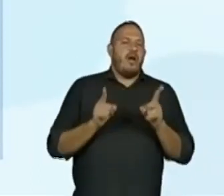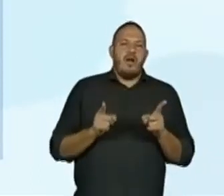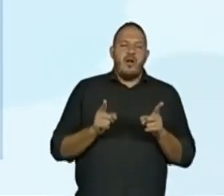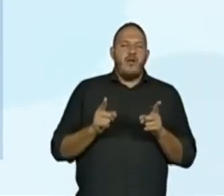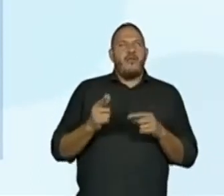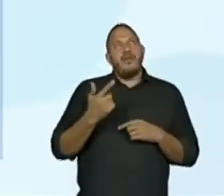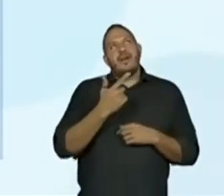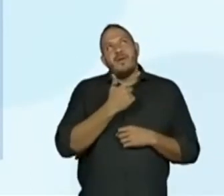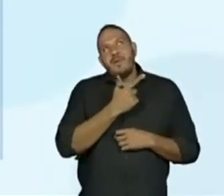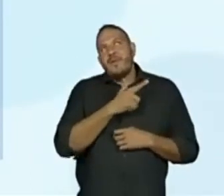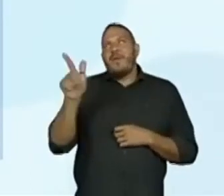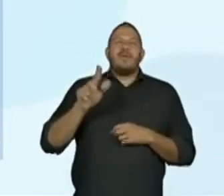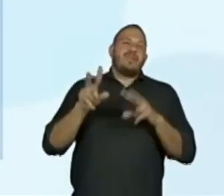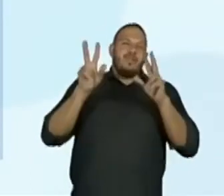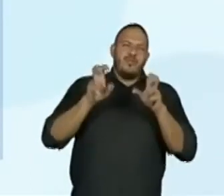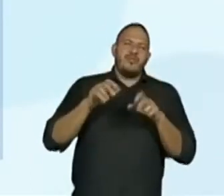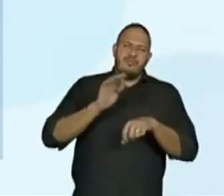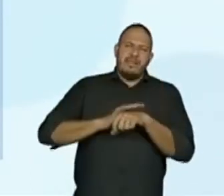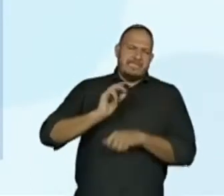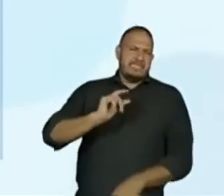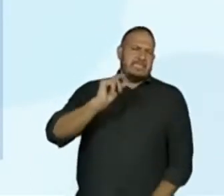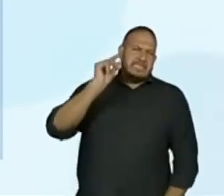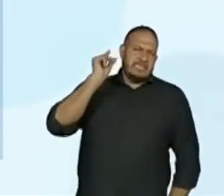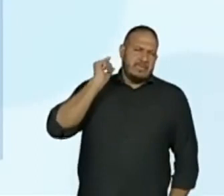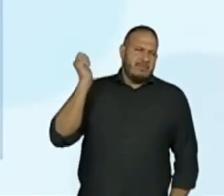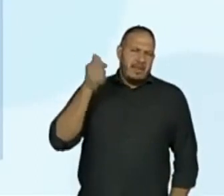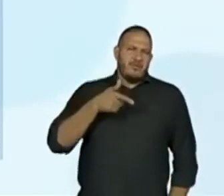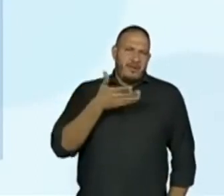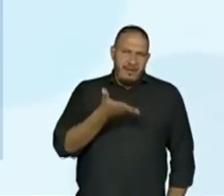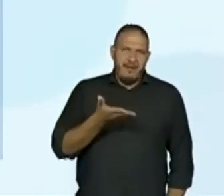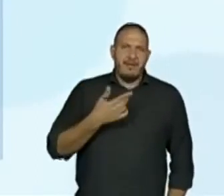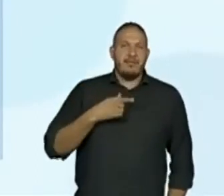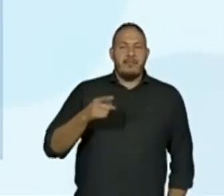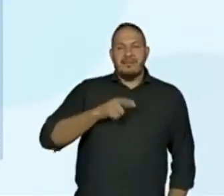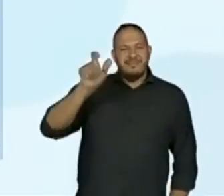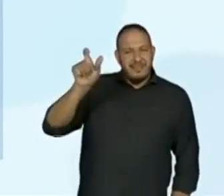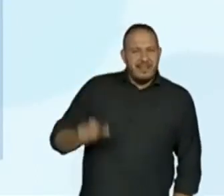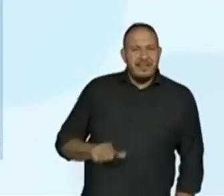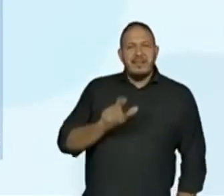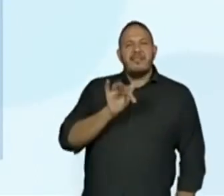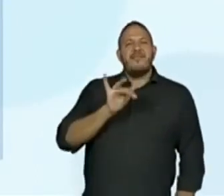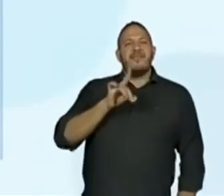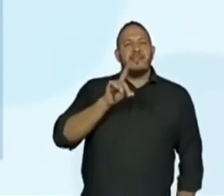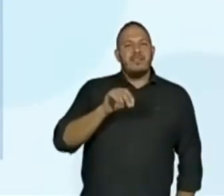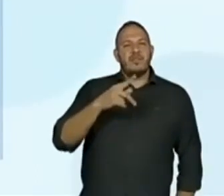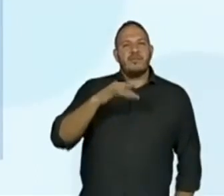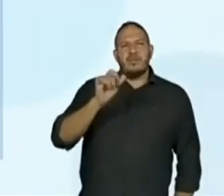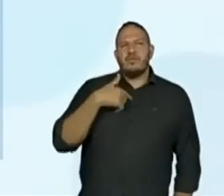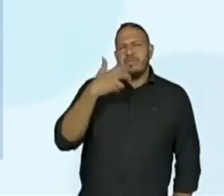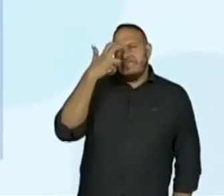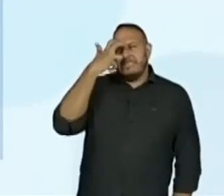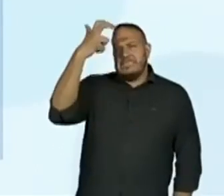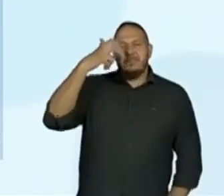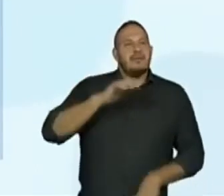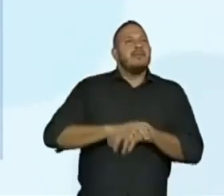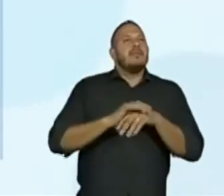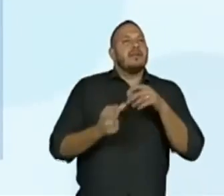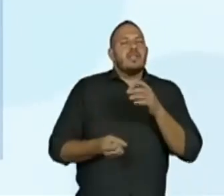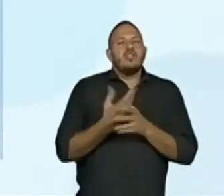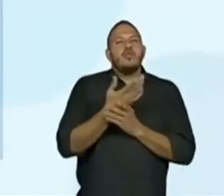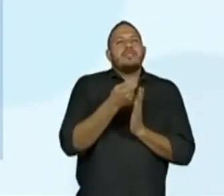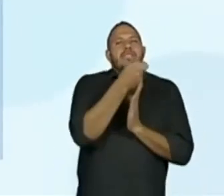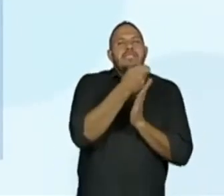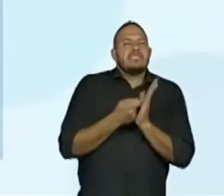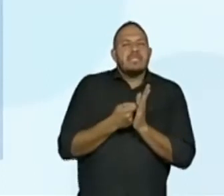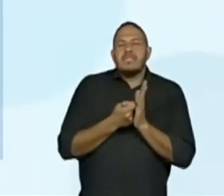outro autor, assim, bem mais antigo. O gênio Fernando Pessoa criou uma obra que sobreviveu à